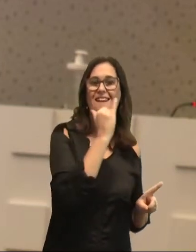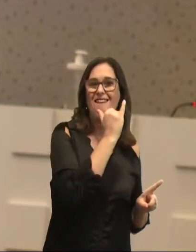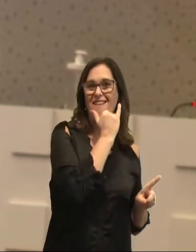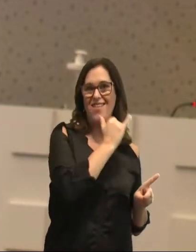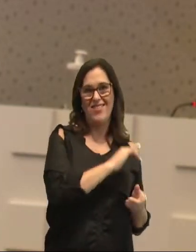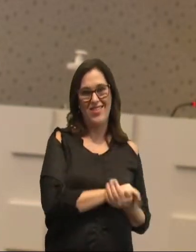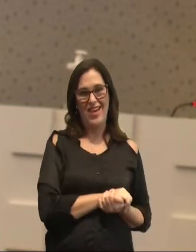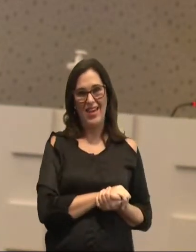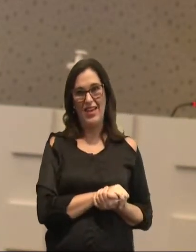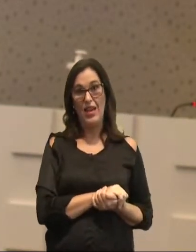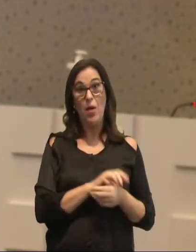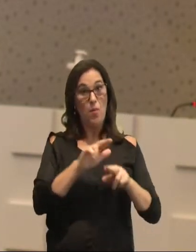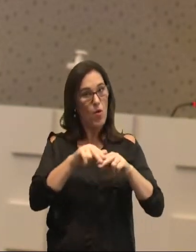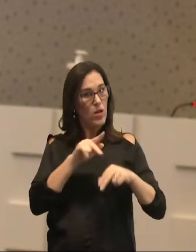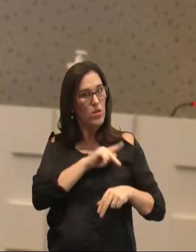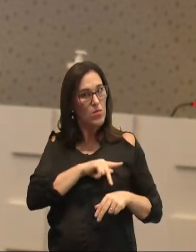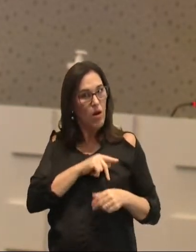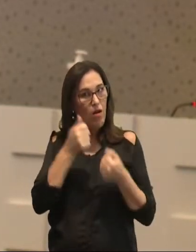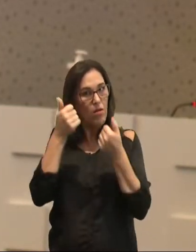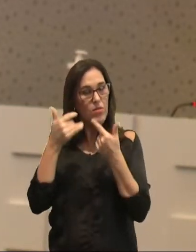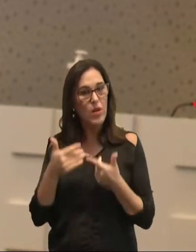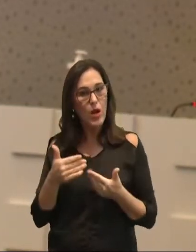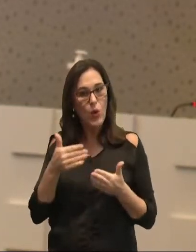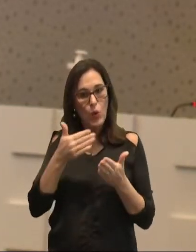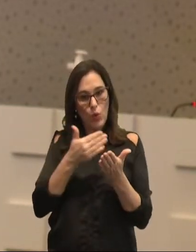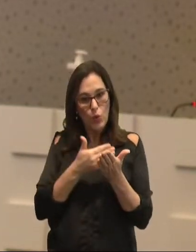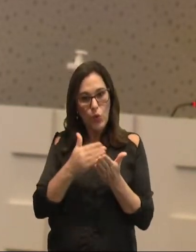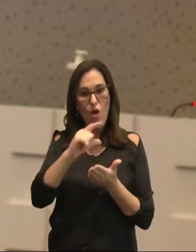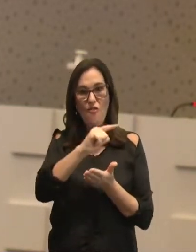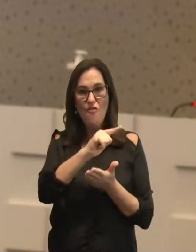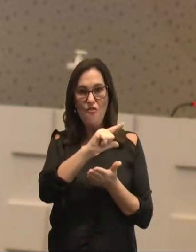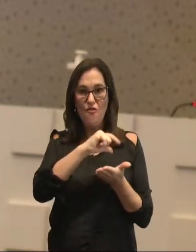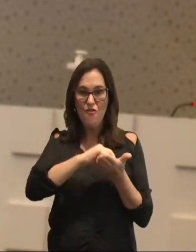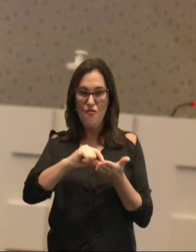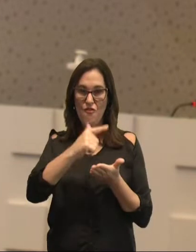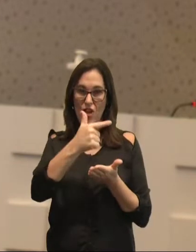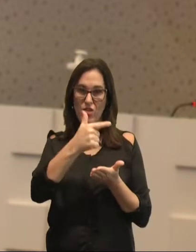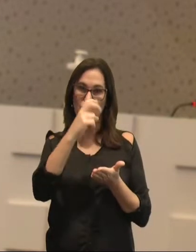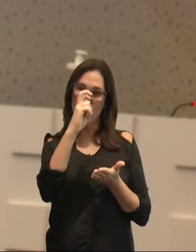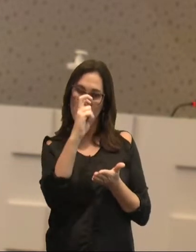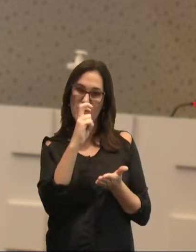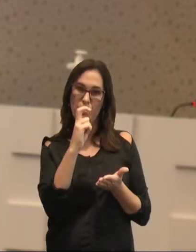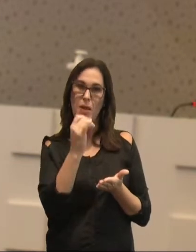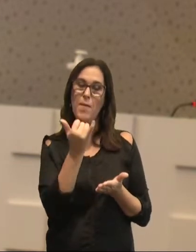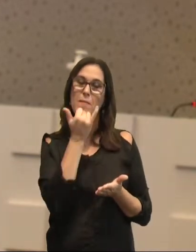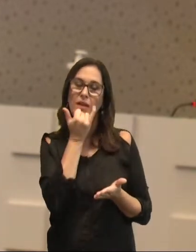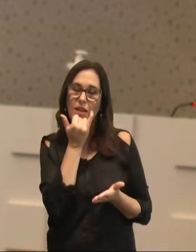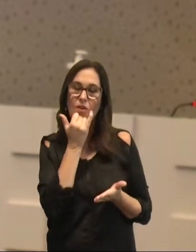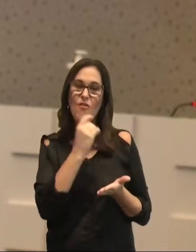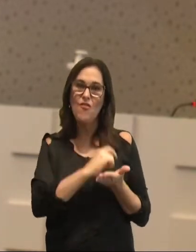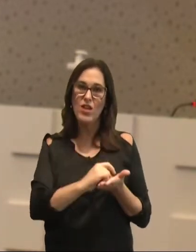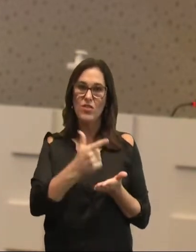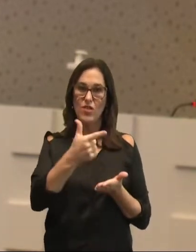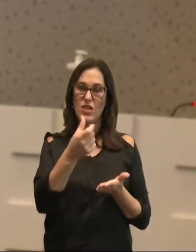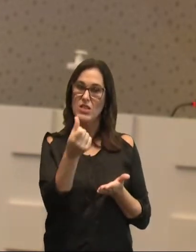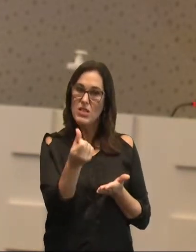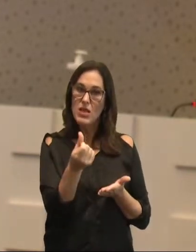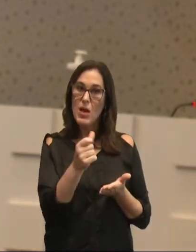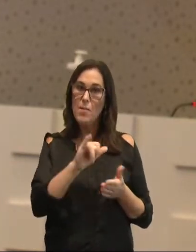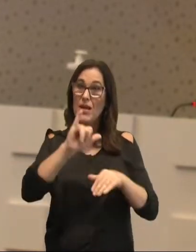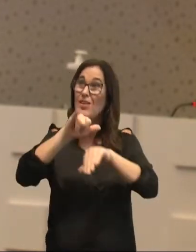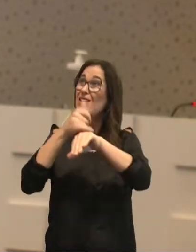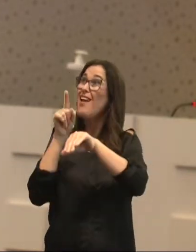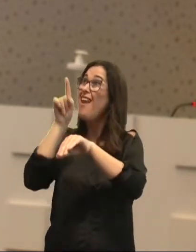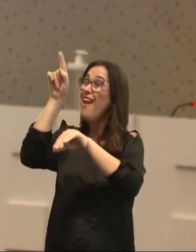por isso Paulo diz, continuando no verso, 25, perdão, verso 26, mas a Jerusalém, lá de